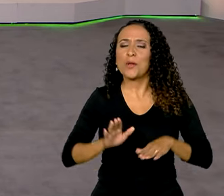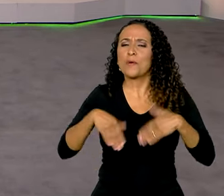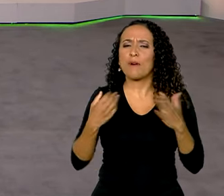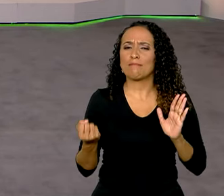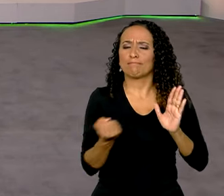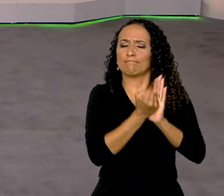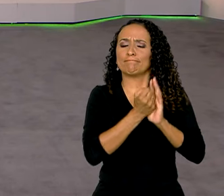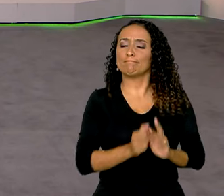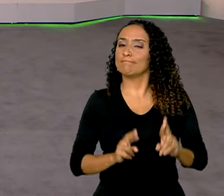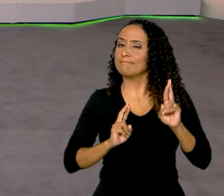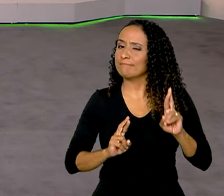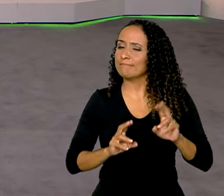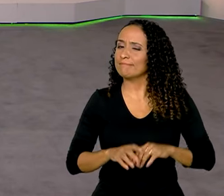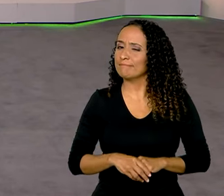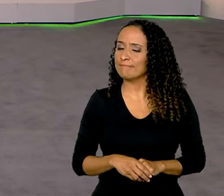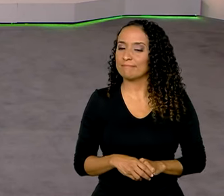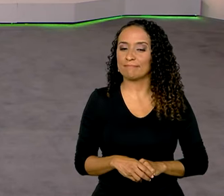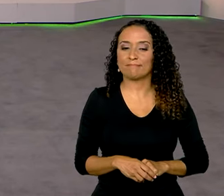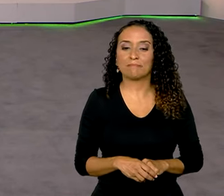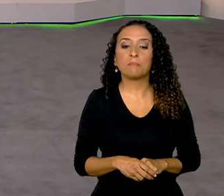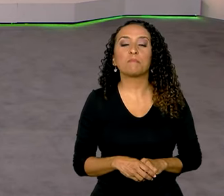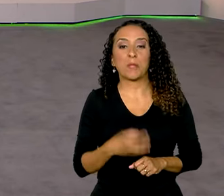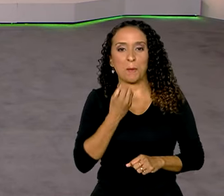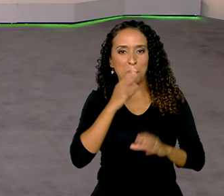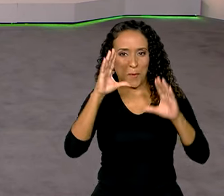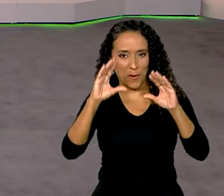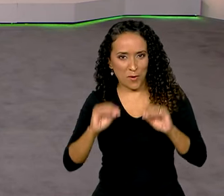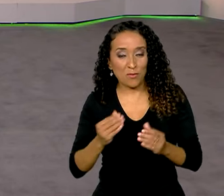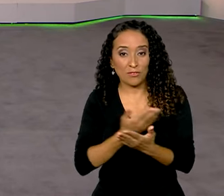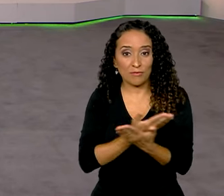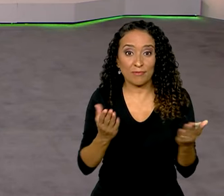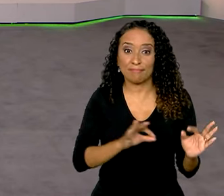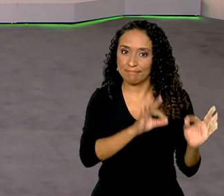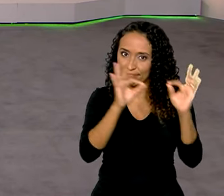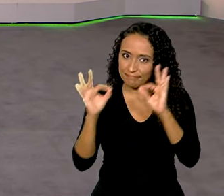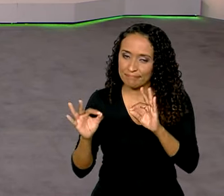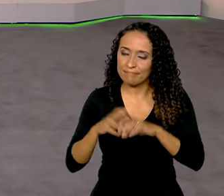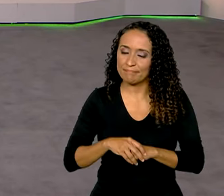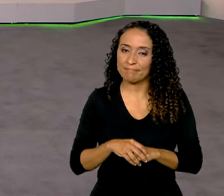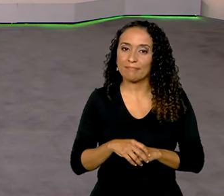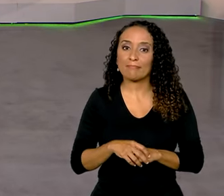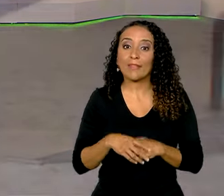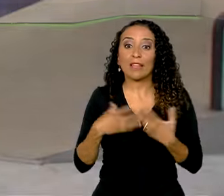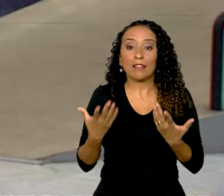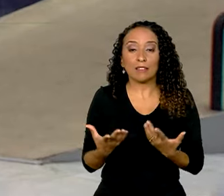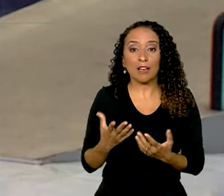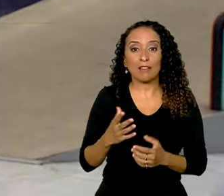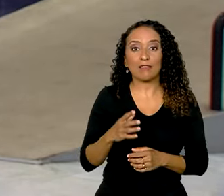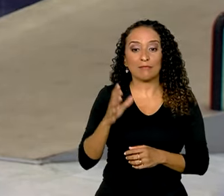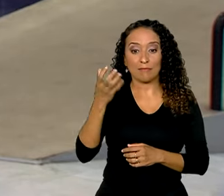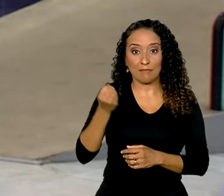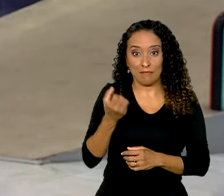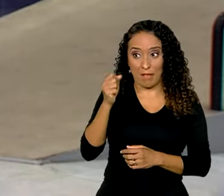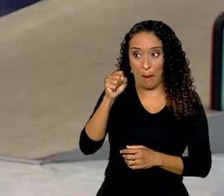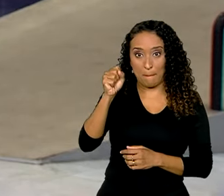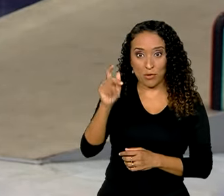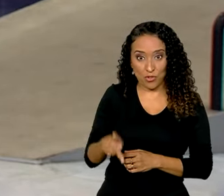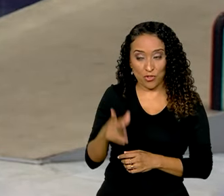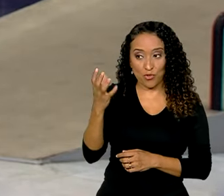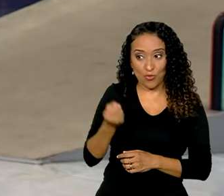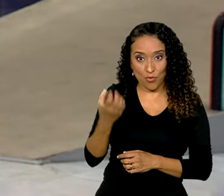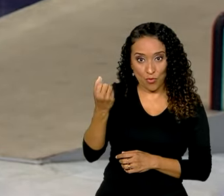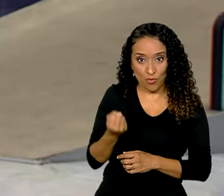Qual o impacto desta medida? Boa Carol. Boa noite a você que nos assiste. O abono anual aos aposentados e